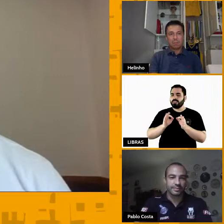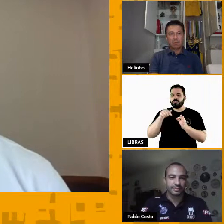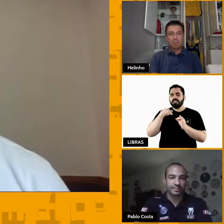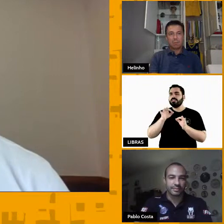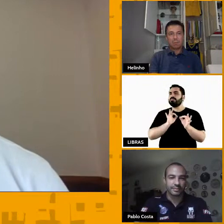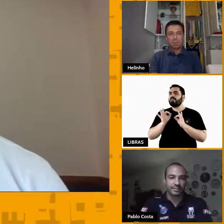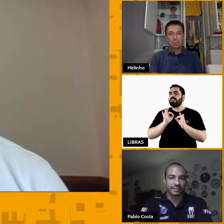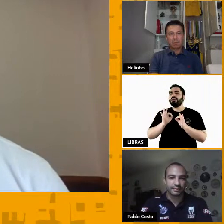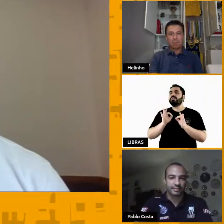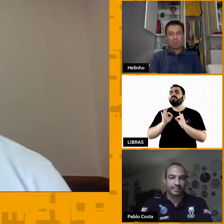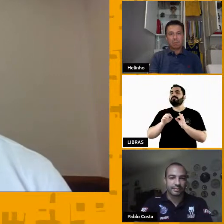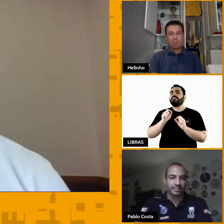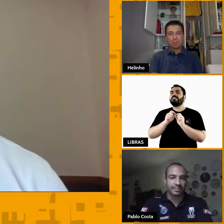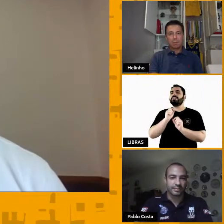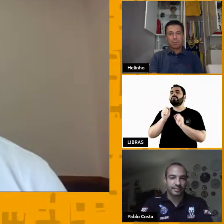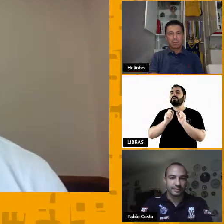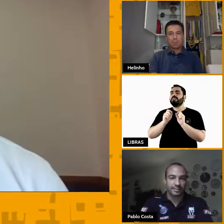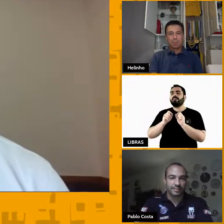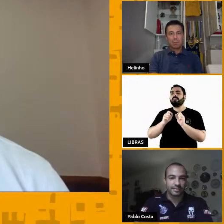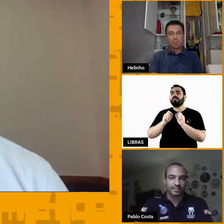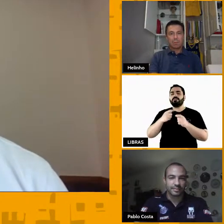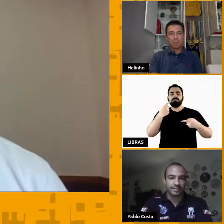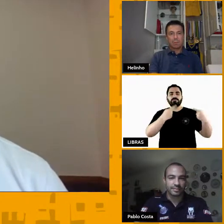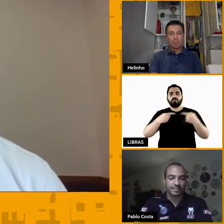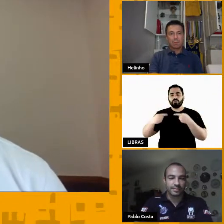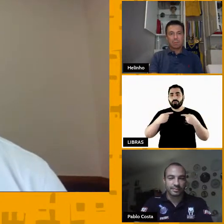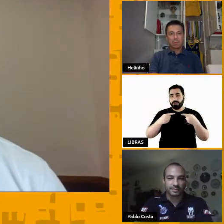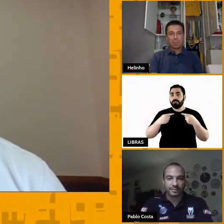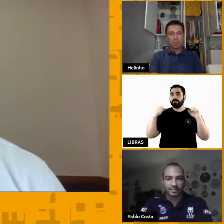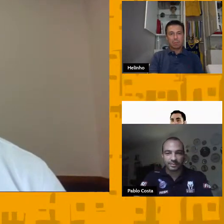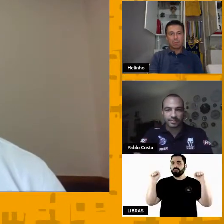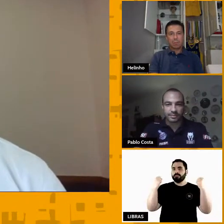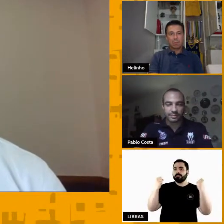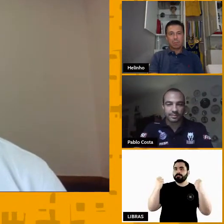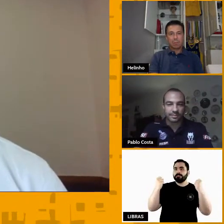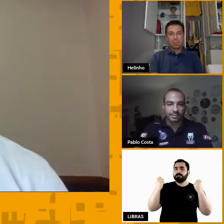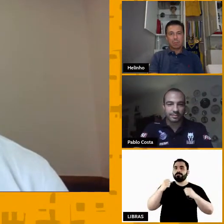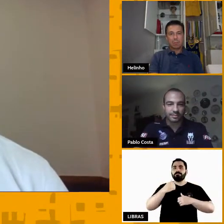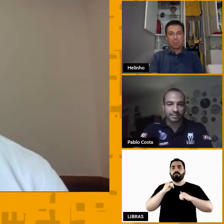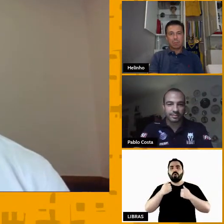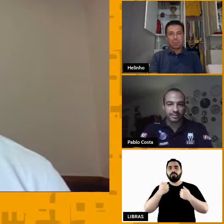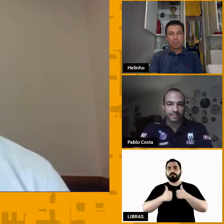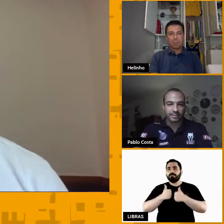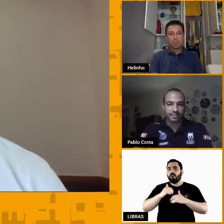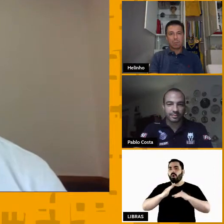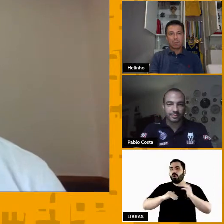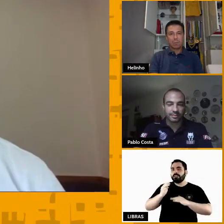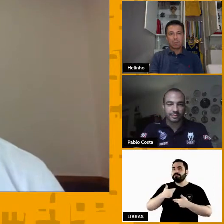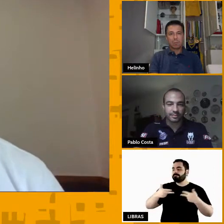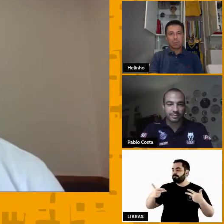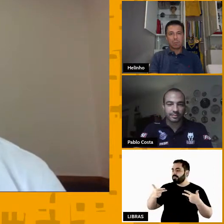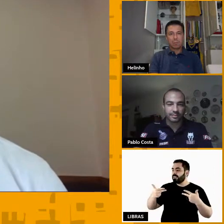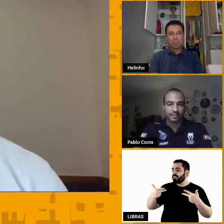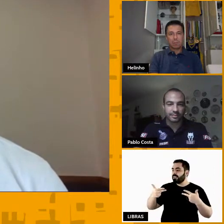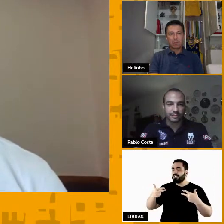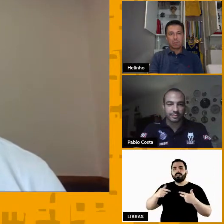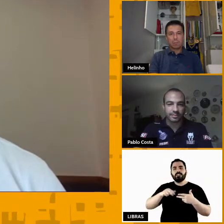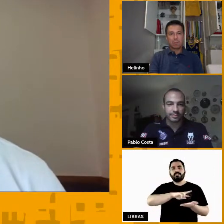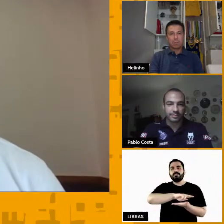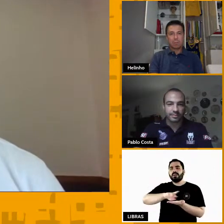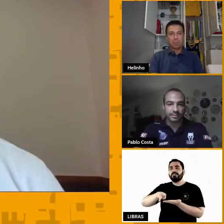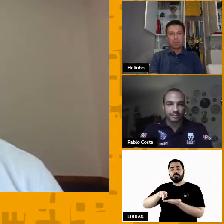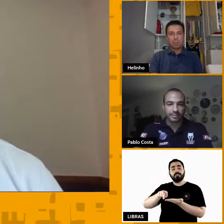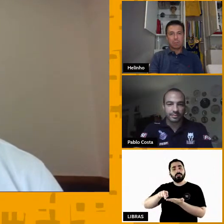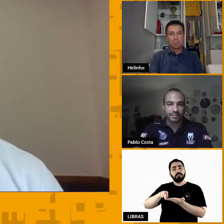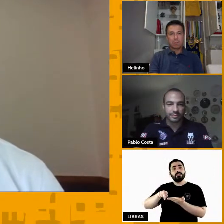discutir o esporte e as variáveis sociais, que tanto nos encanta, esse esporte